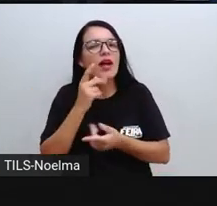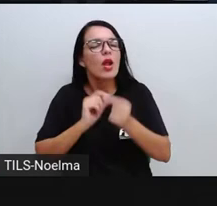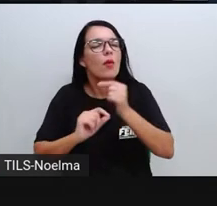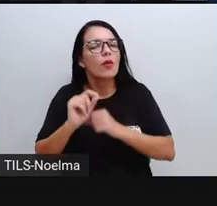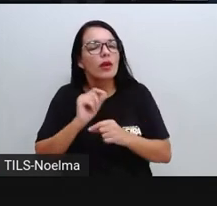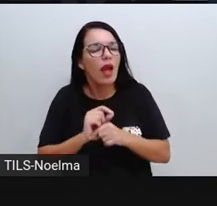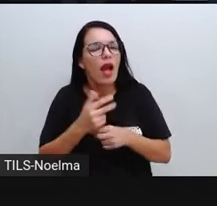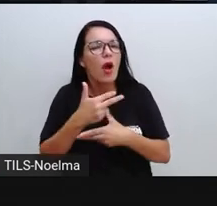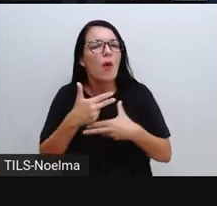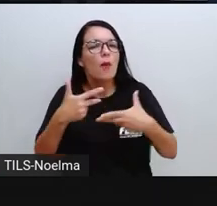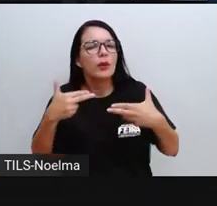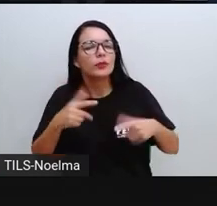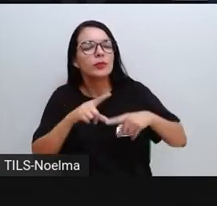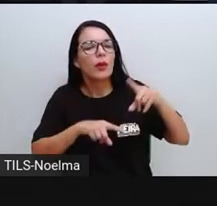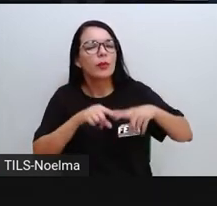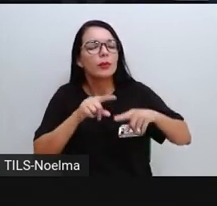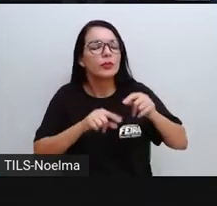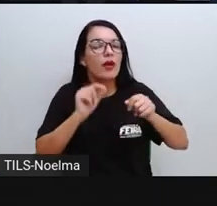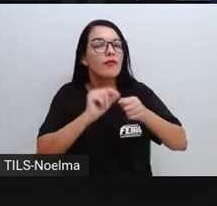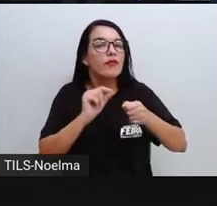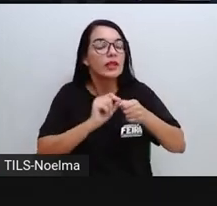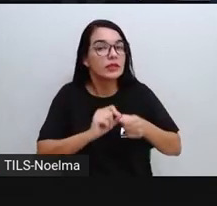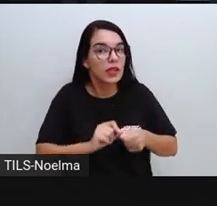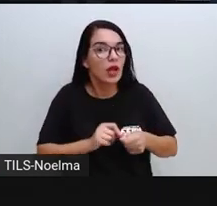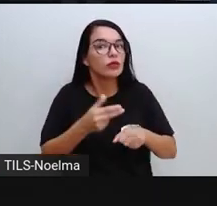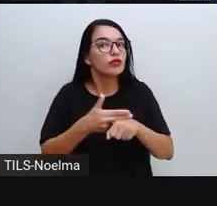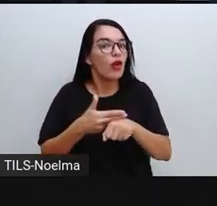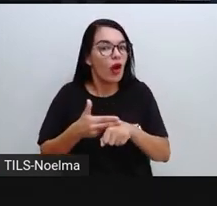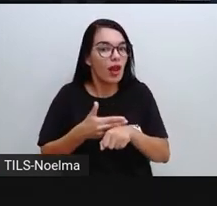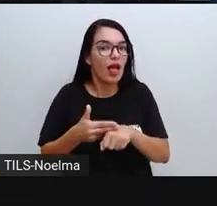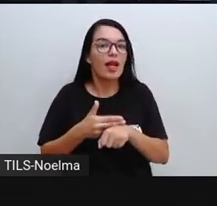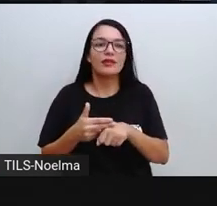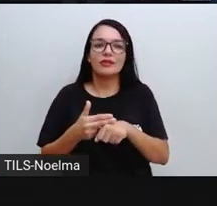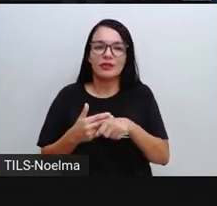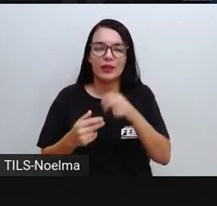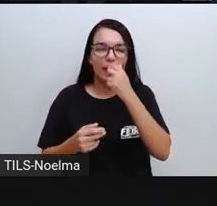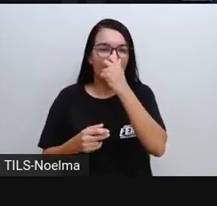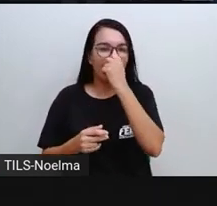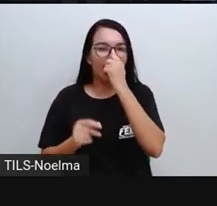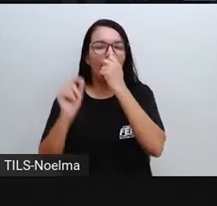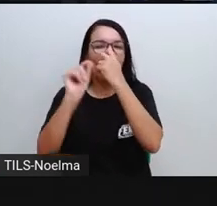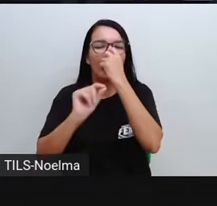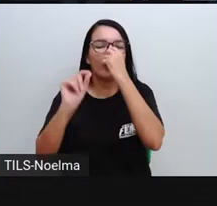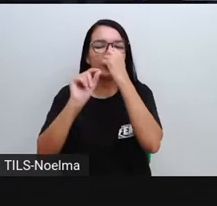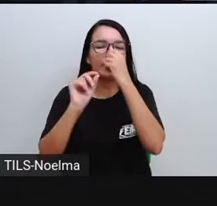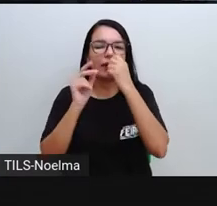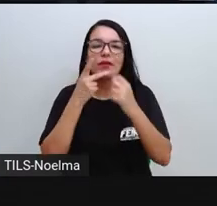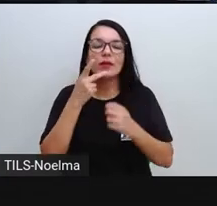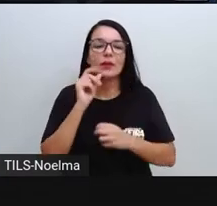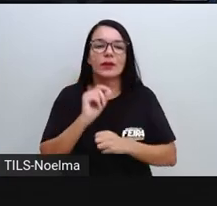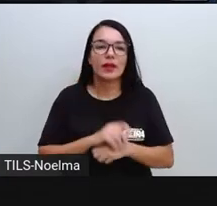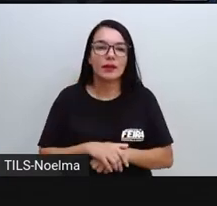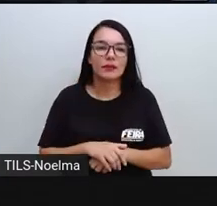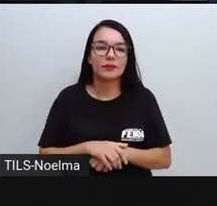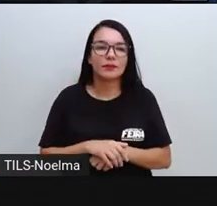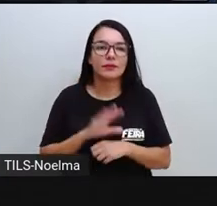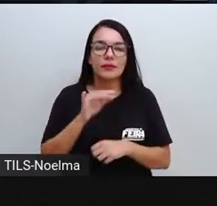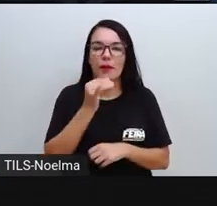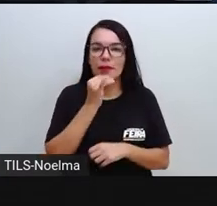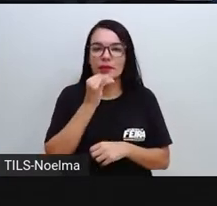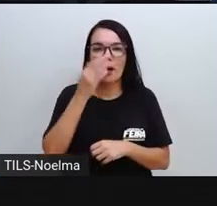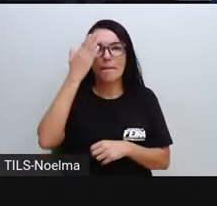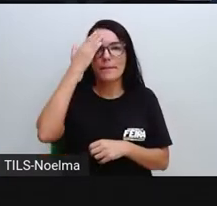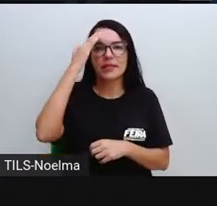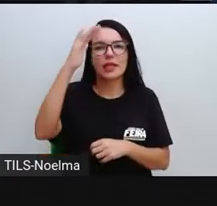ingredientes que são utilizados pra produzir esse chocolate. E que ingrediente... Por exemplo, o ingrediente principal